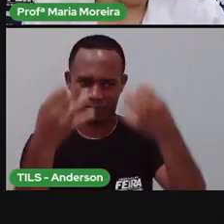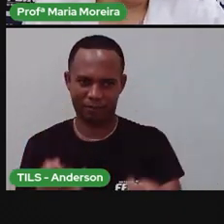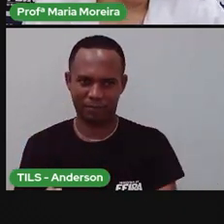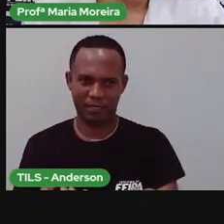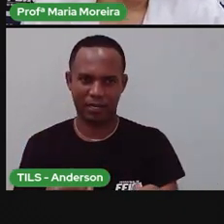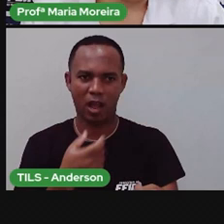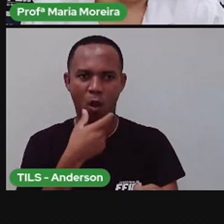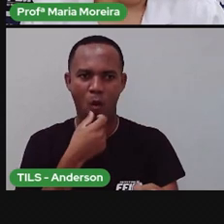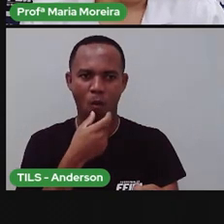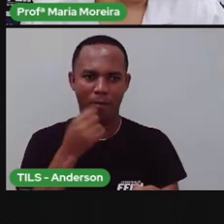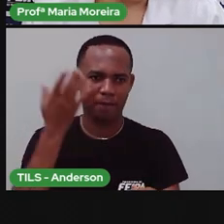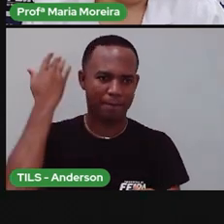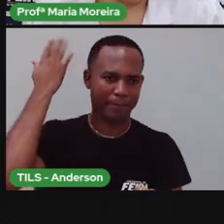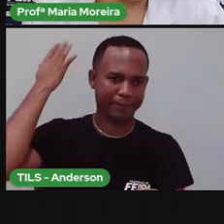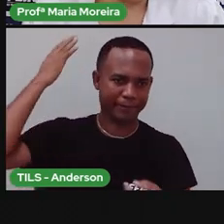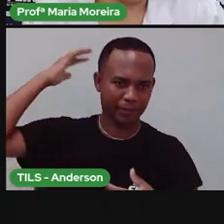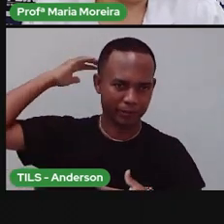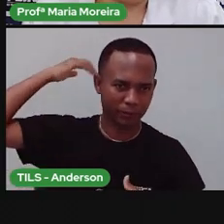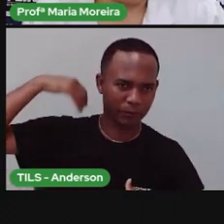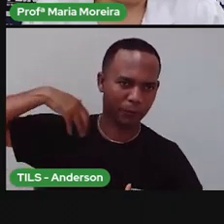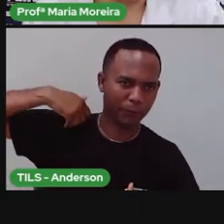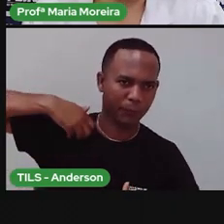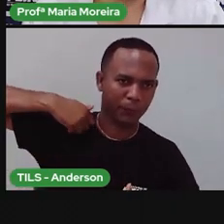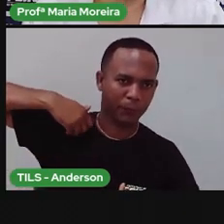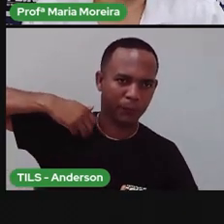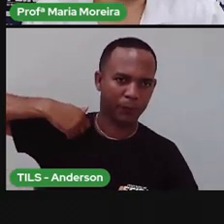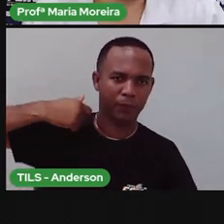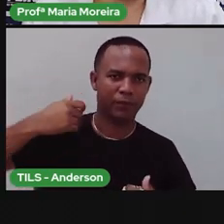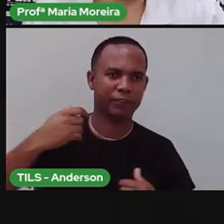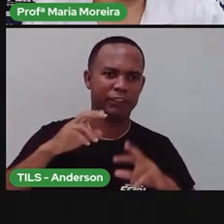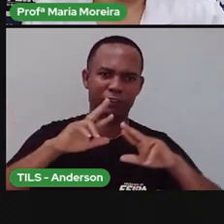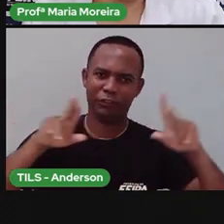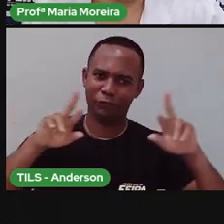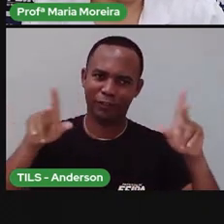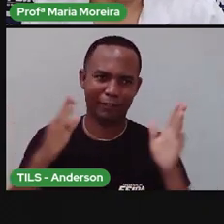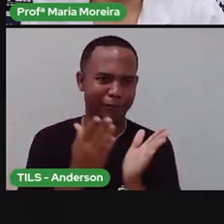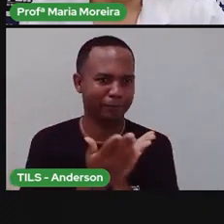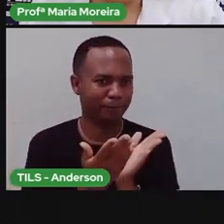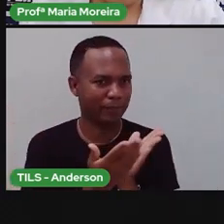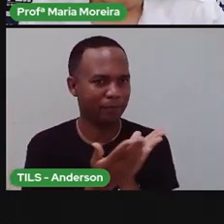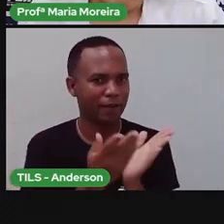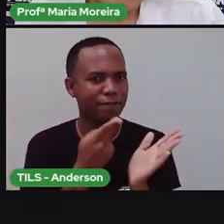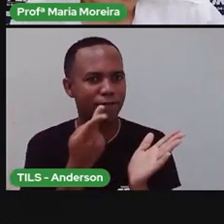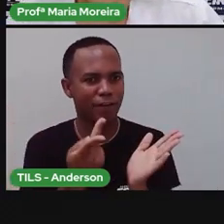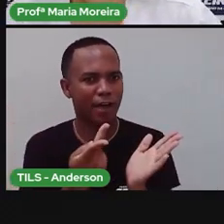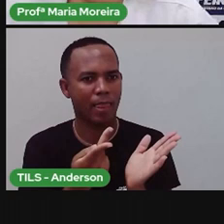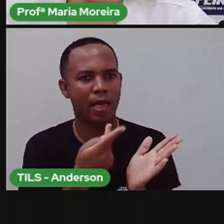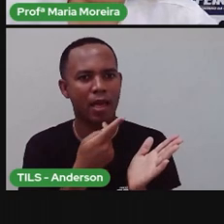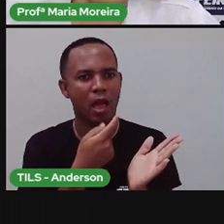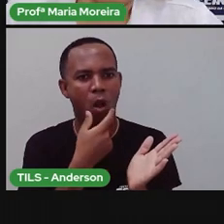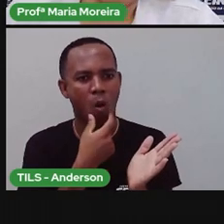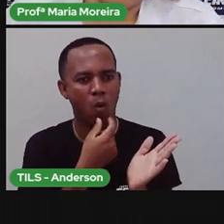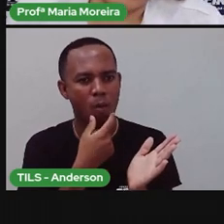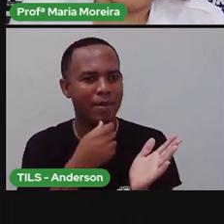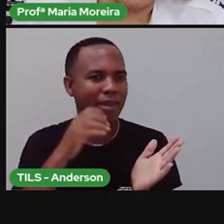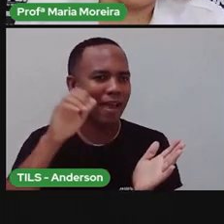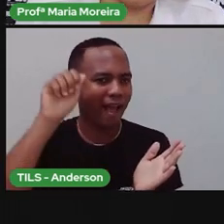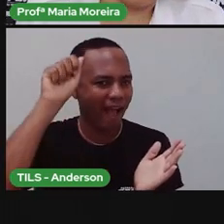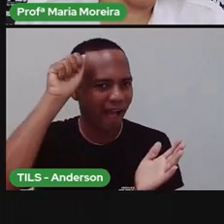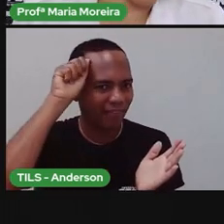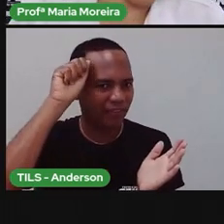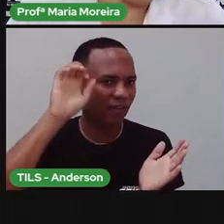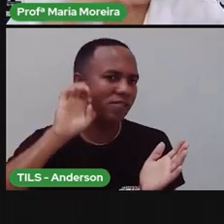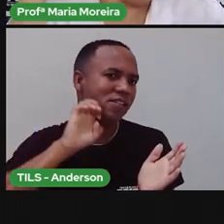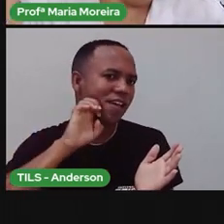macaco. Diferente do conceito religioso. O conceito religioso diz que o homem, ele veio de Adão e Eva. De